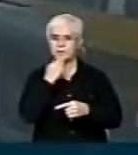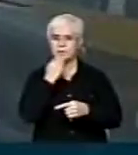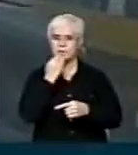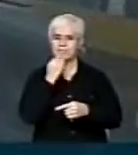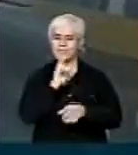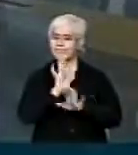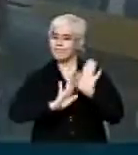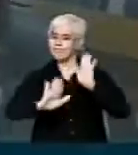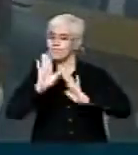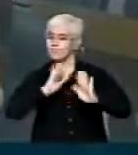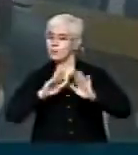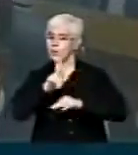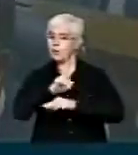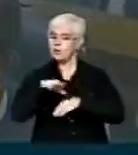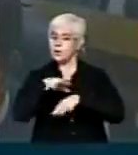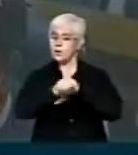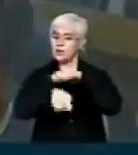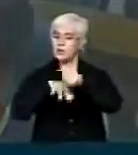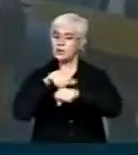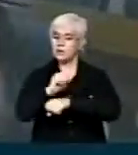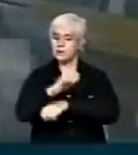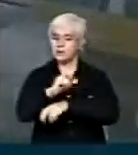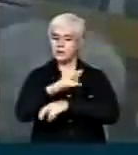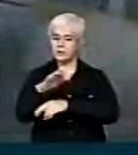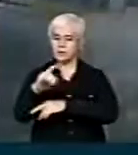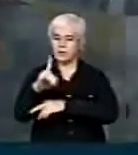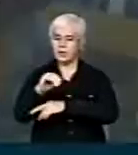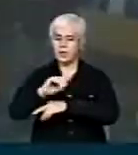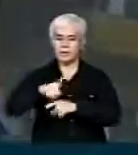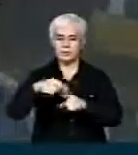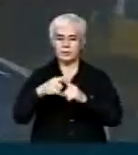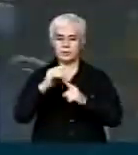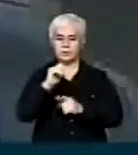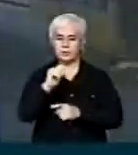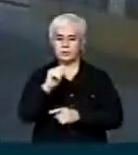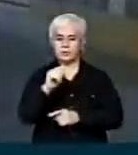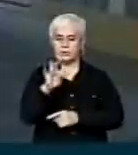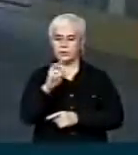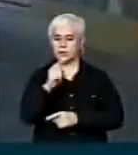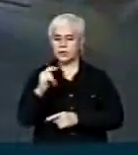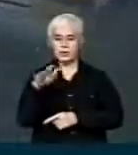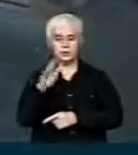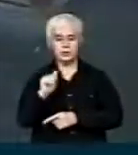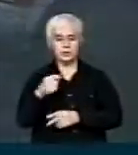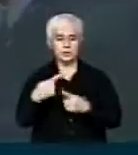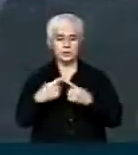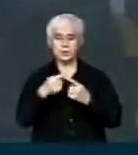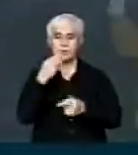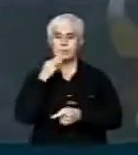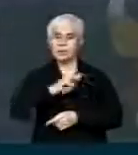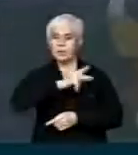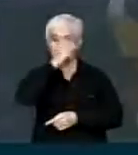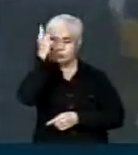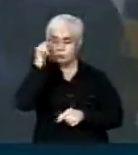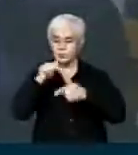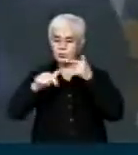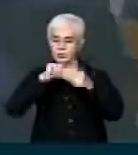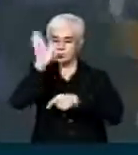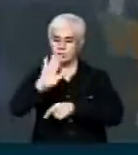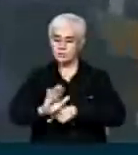utilização do Cerrado como da Caatinga, que são fontes geradoras de renda, de emprego para milhões de brasileiros.